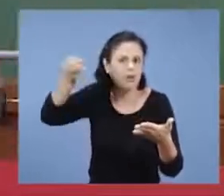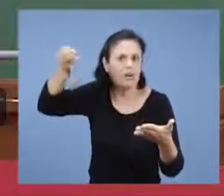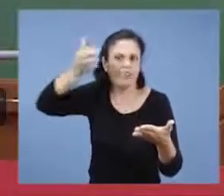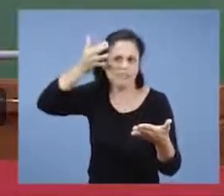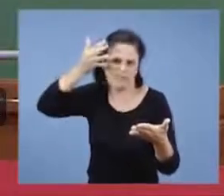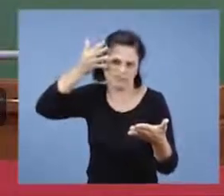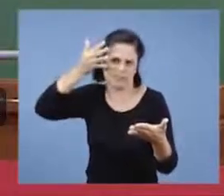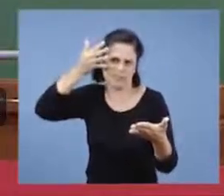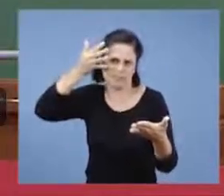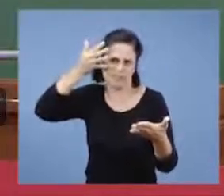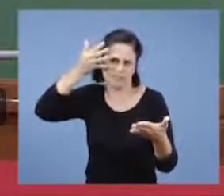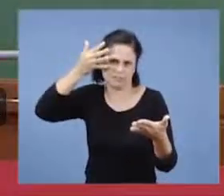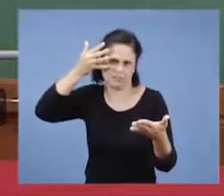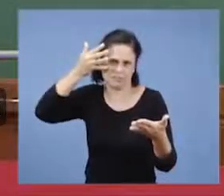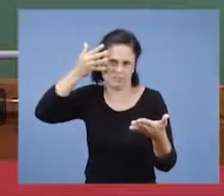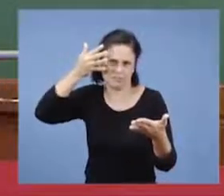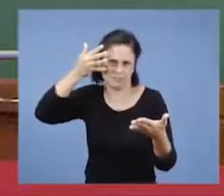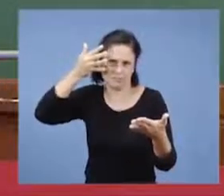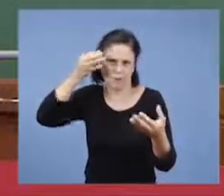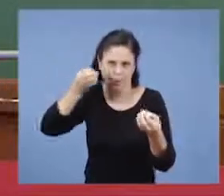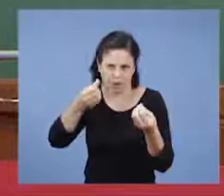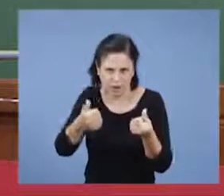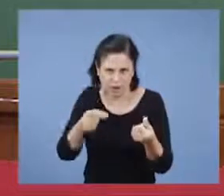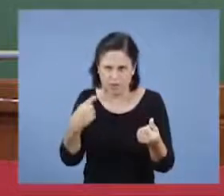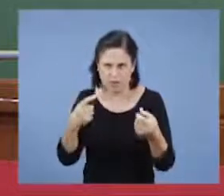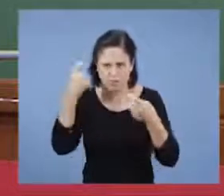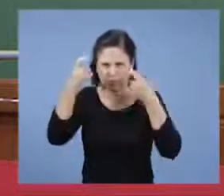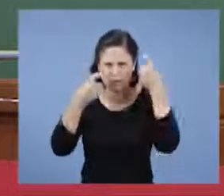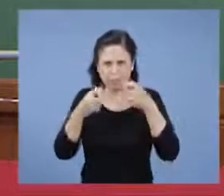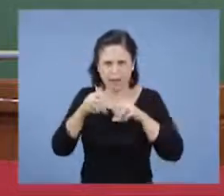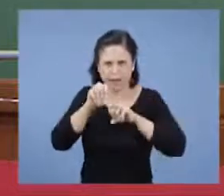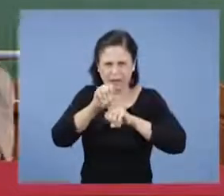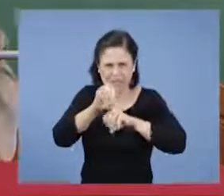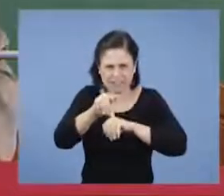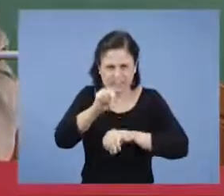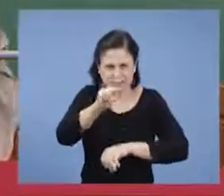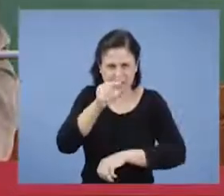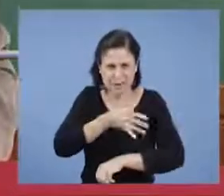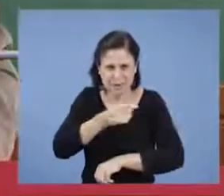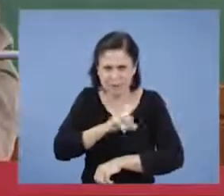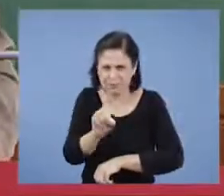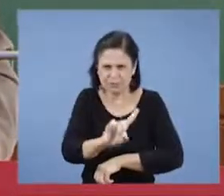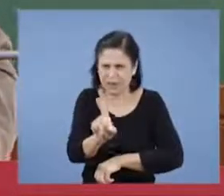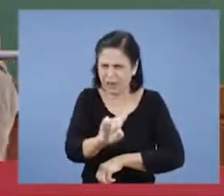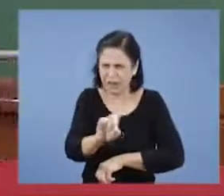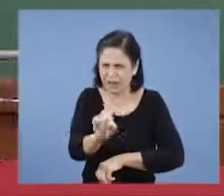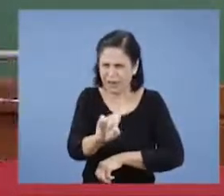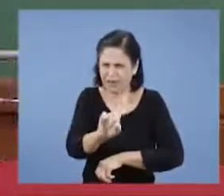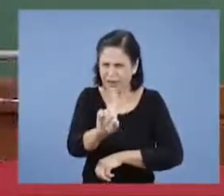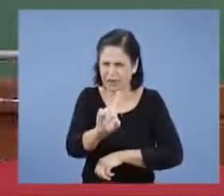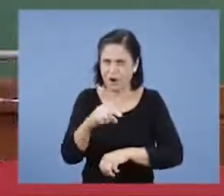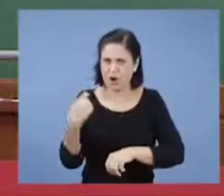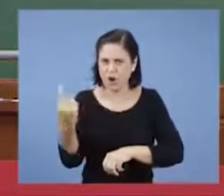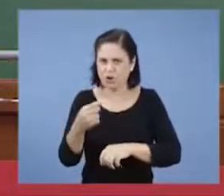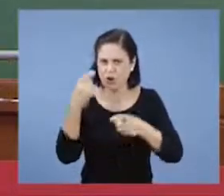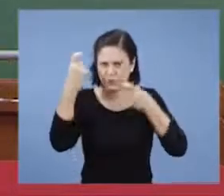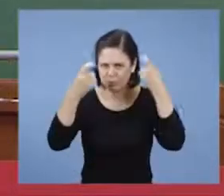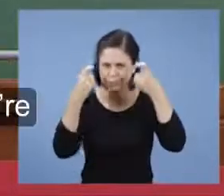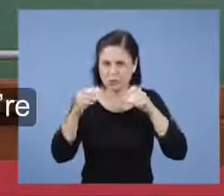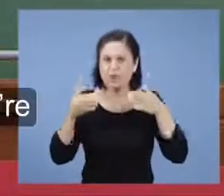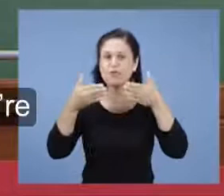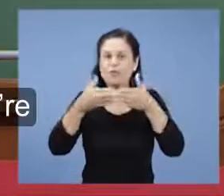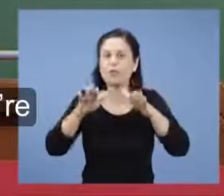lá. Então, nós não estamos preocupados com isso. Nós estamos preocupados em mostrar